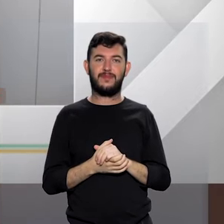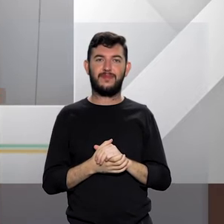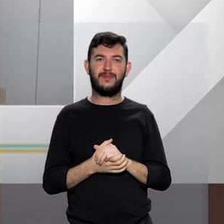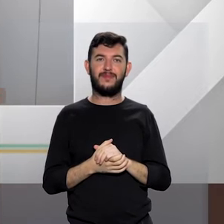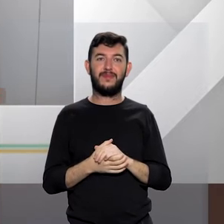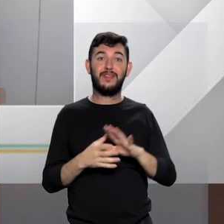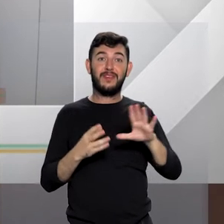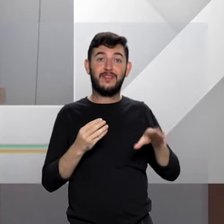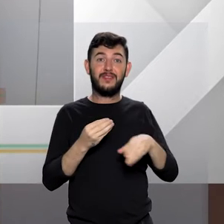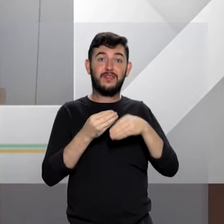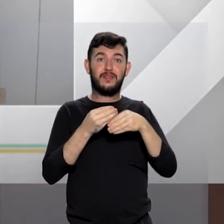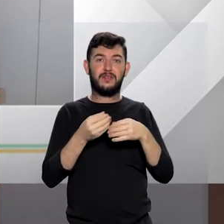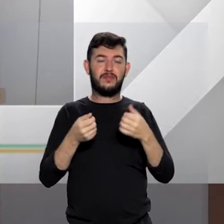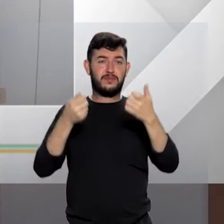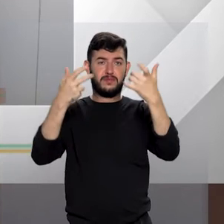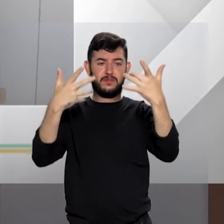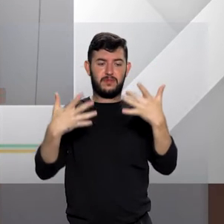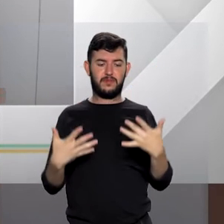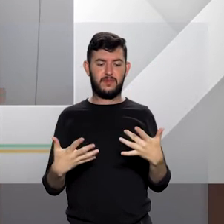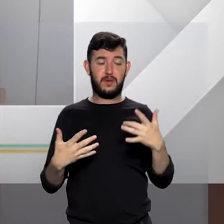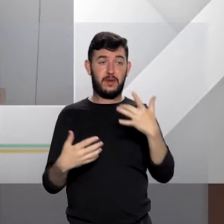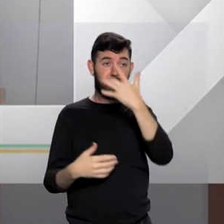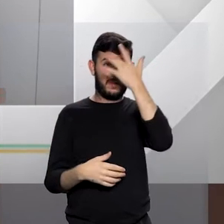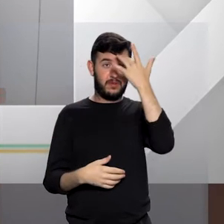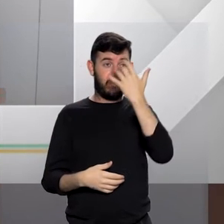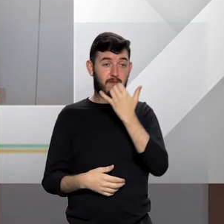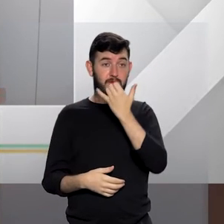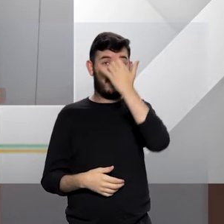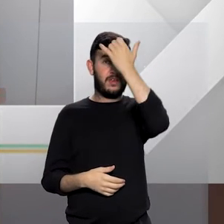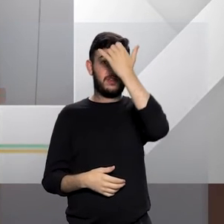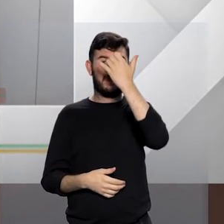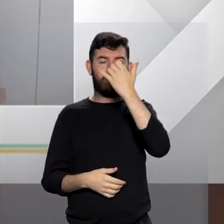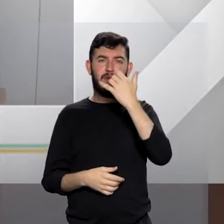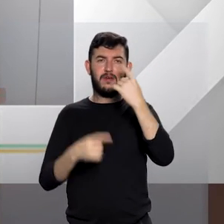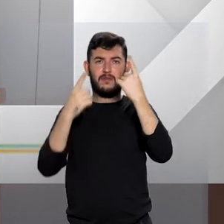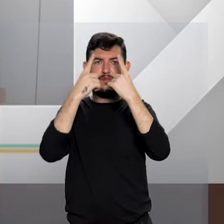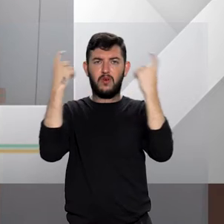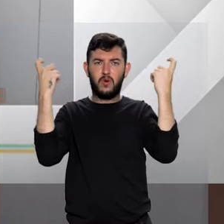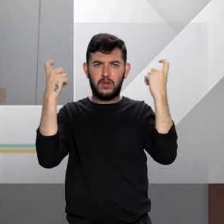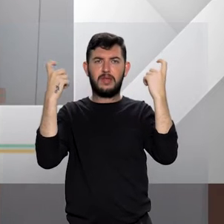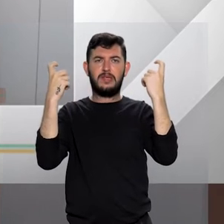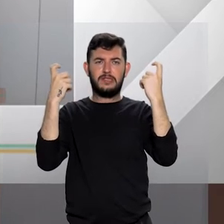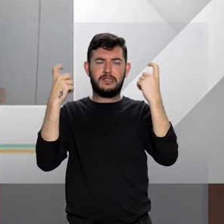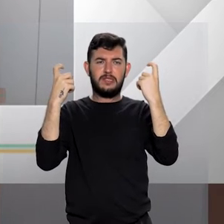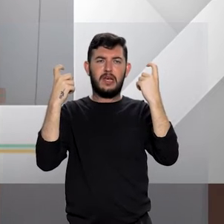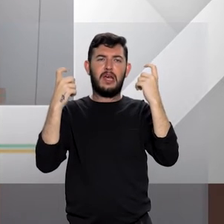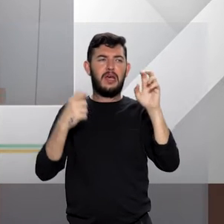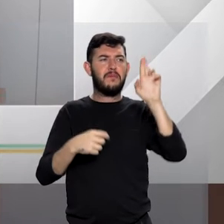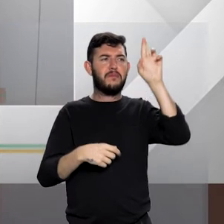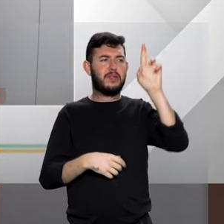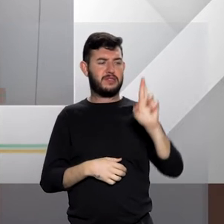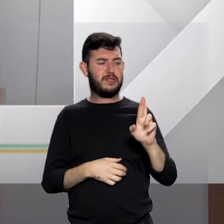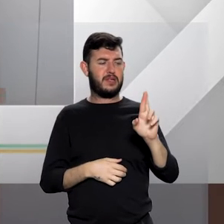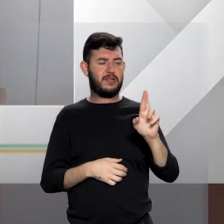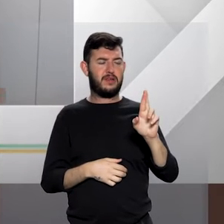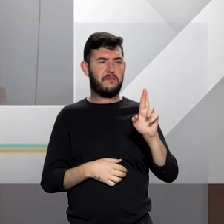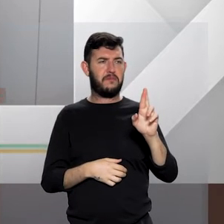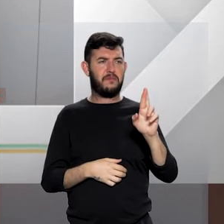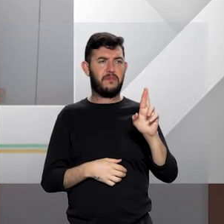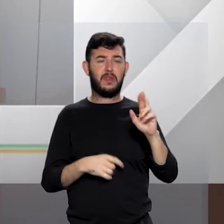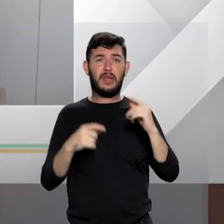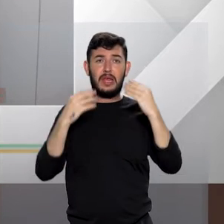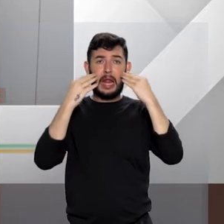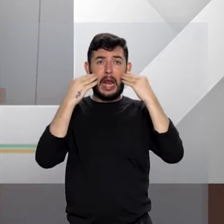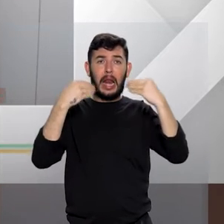falou aí, não há exigência, então, de representação da vítima em caso de violência doméstica, né? Mesmo ela querendo desistir, ela não